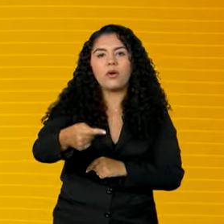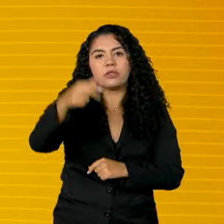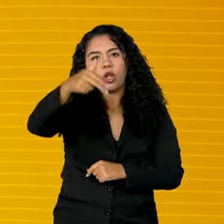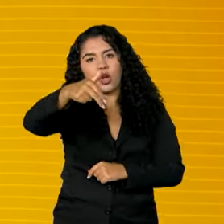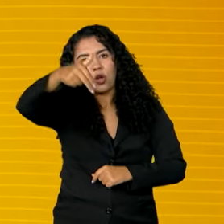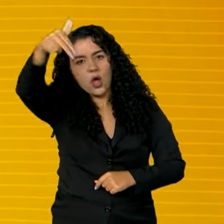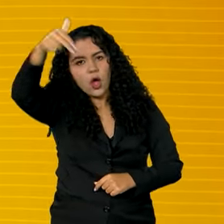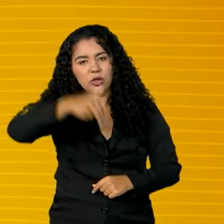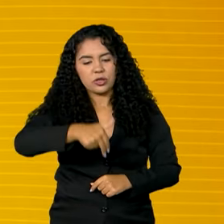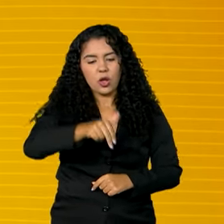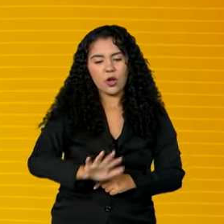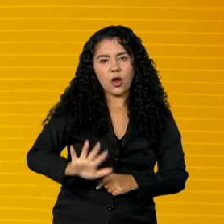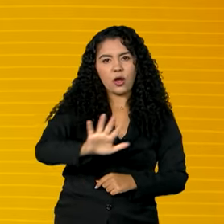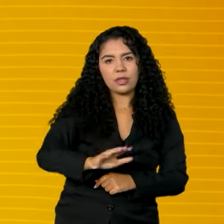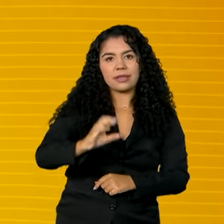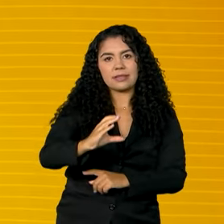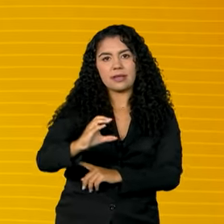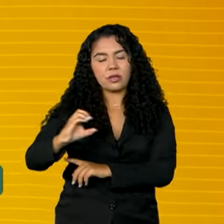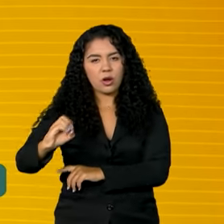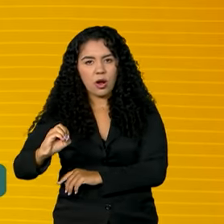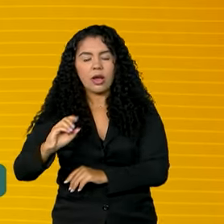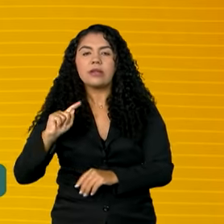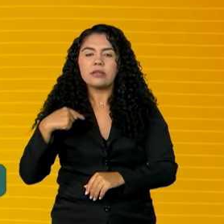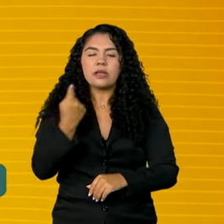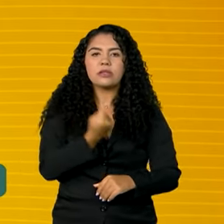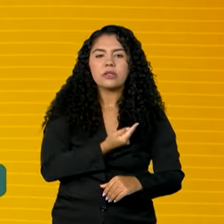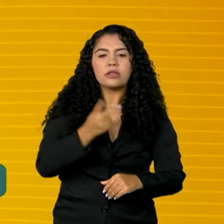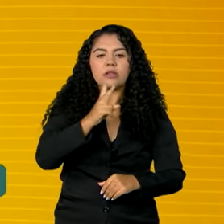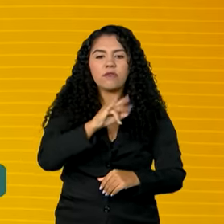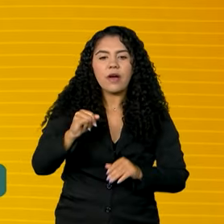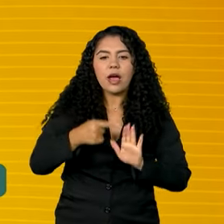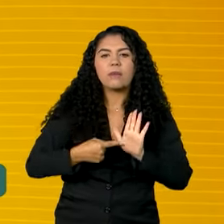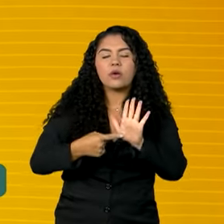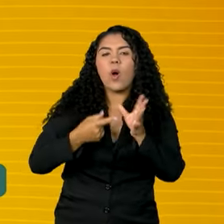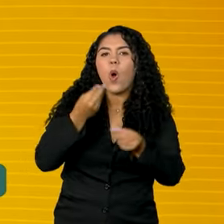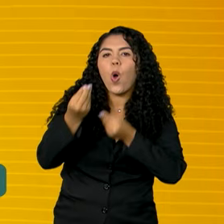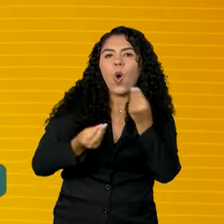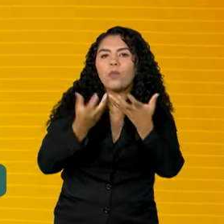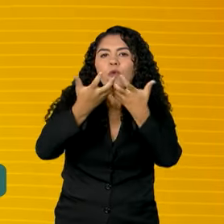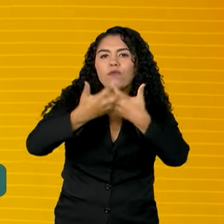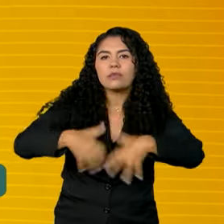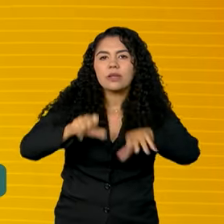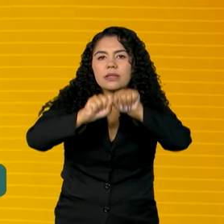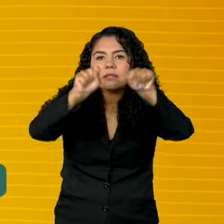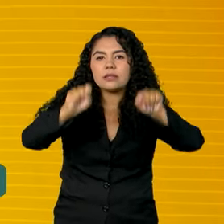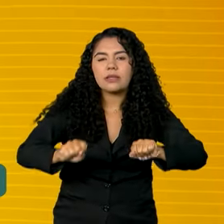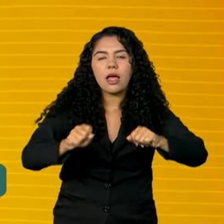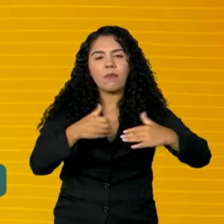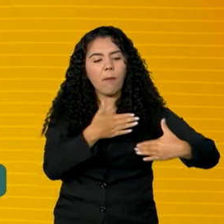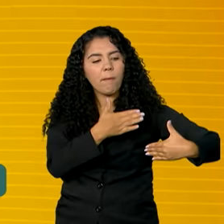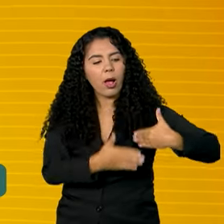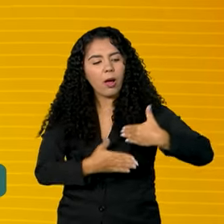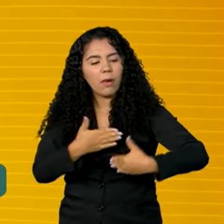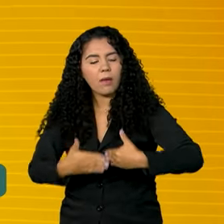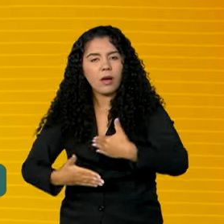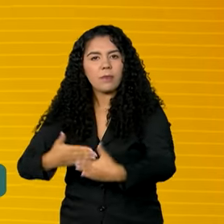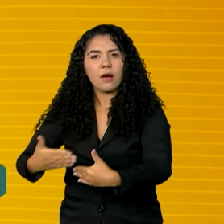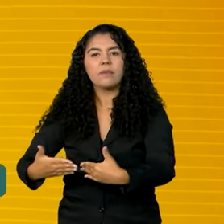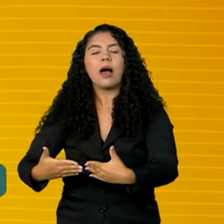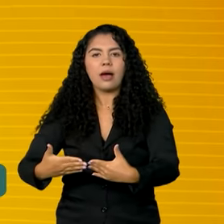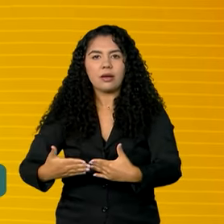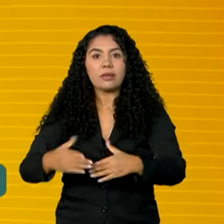uma relação de municípios que na visão da Defesa Civil Nacional deve-se iniciar o processo, porque é onde é mais